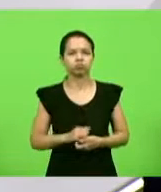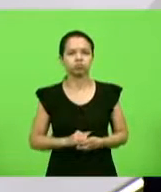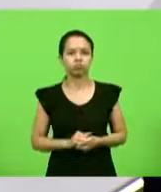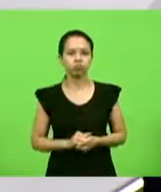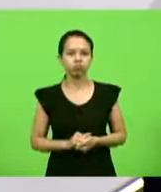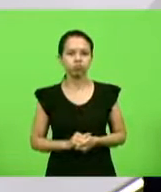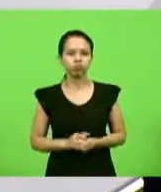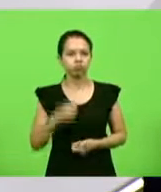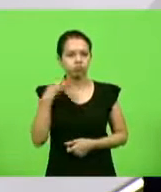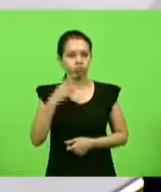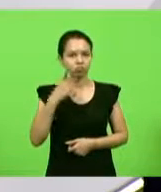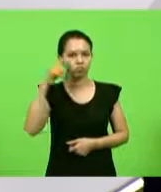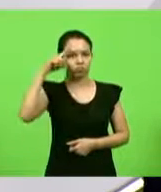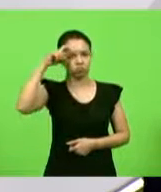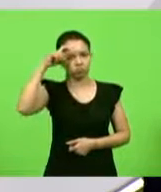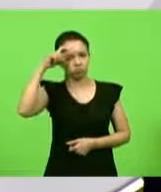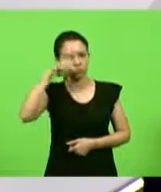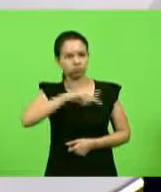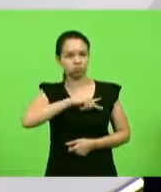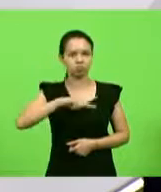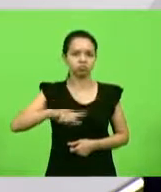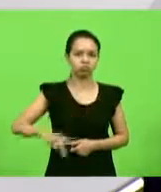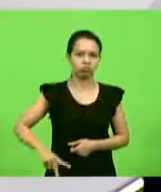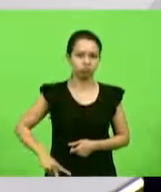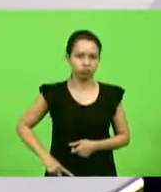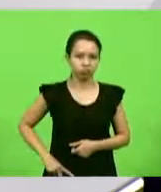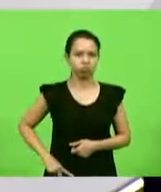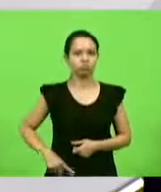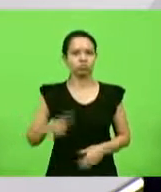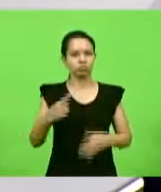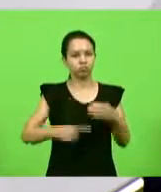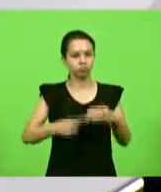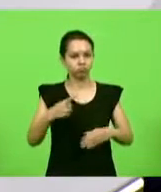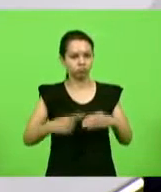deputado Marcos Vieira, que preside a nossa comissão